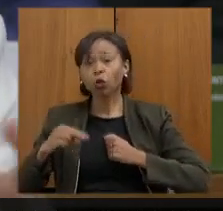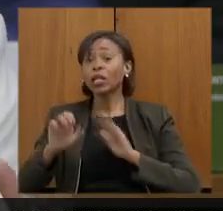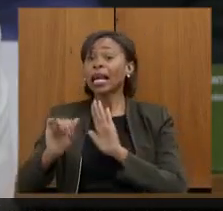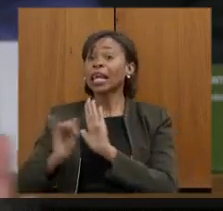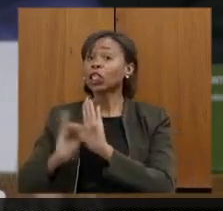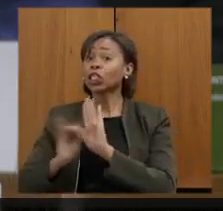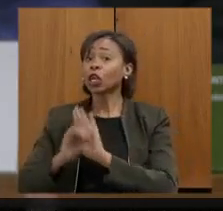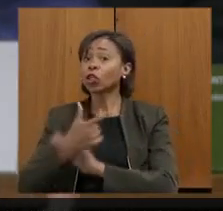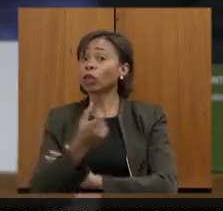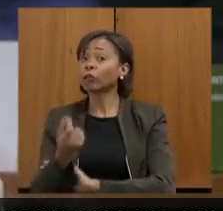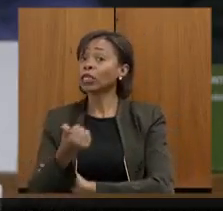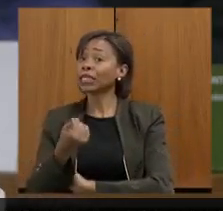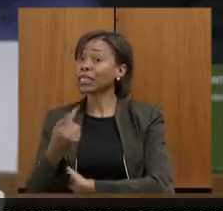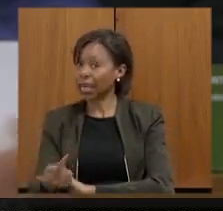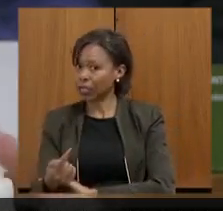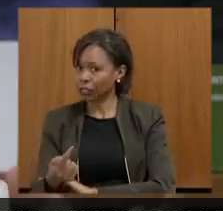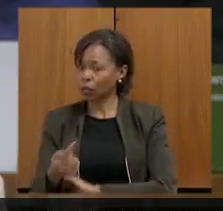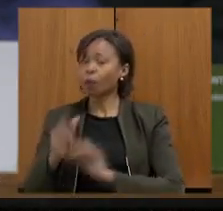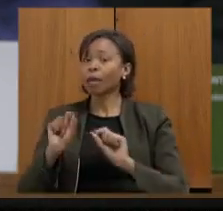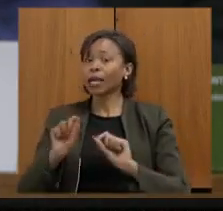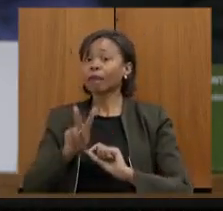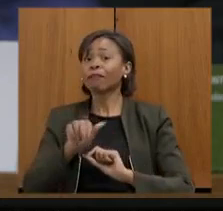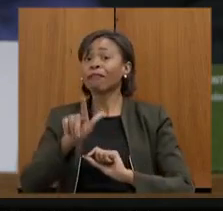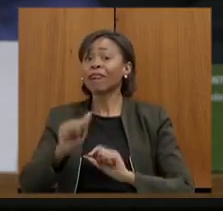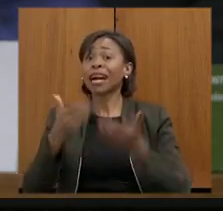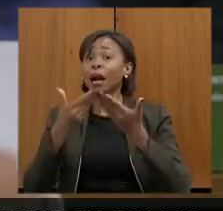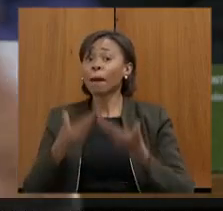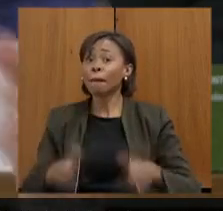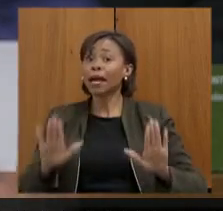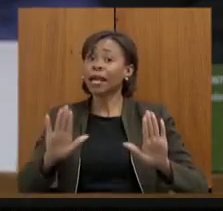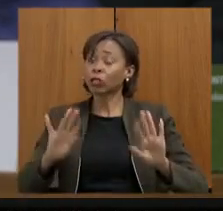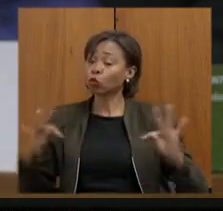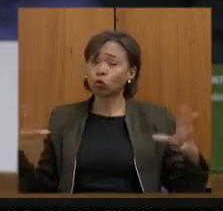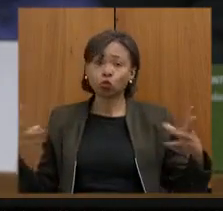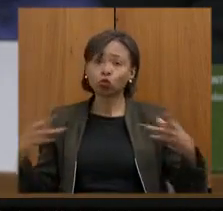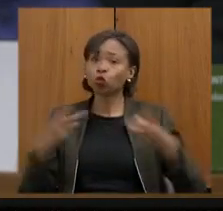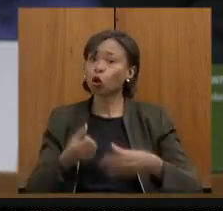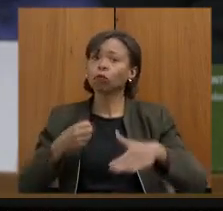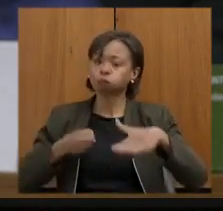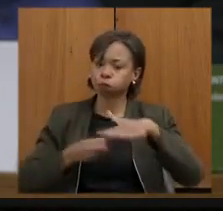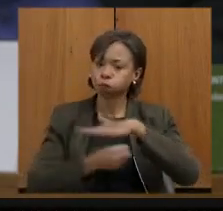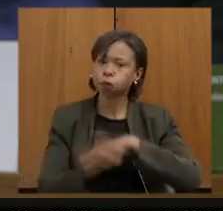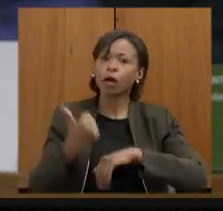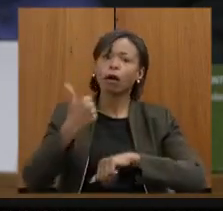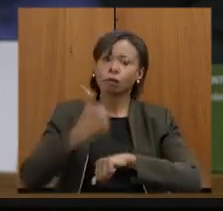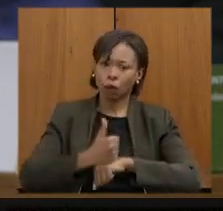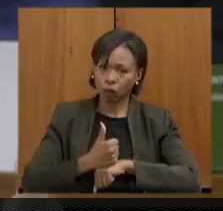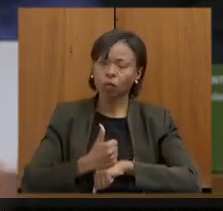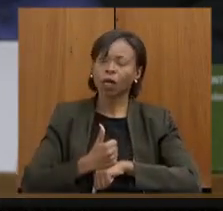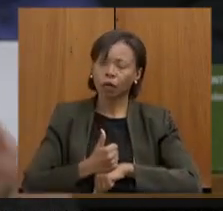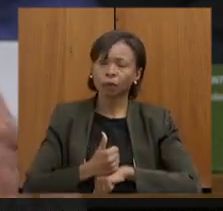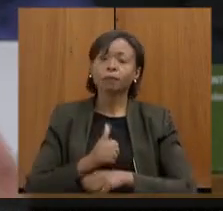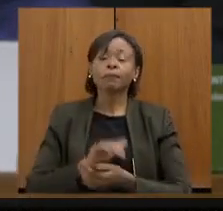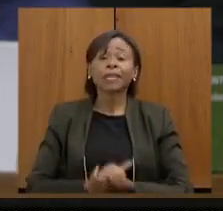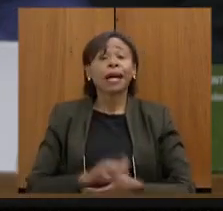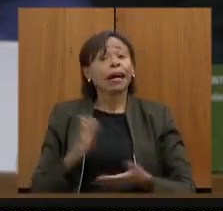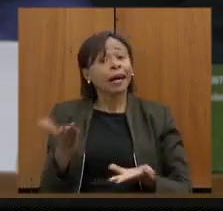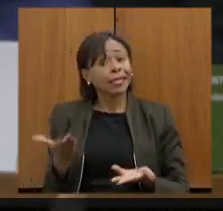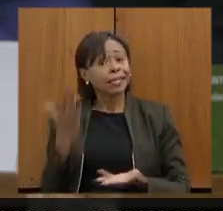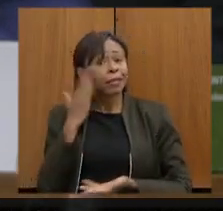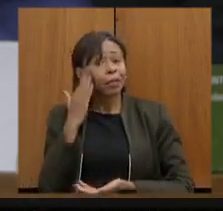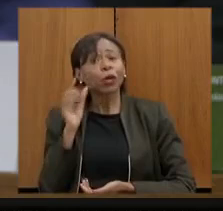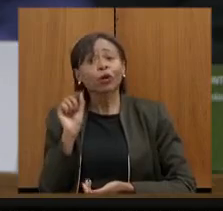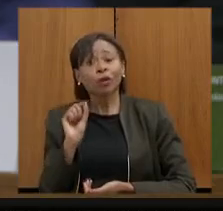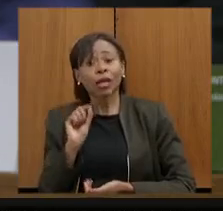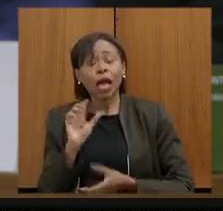compor todas as vagas que estão abertas, considerando nossas turmas e nosso processo. E aí, entendendo que, ao momento